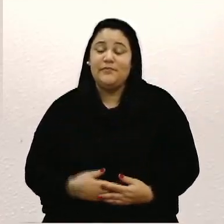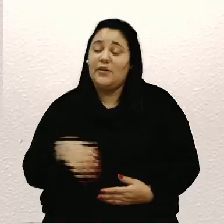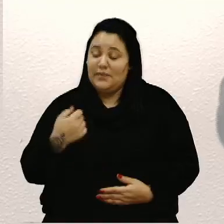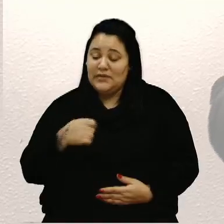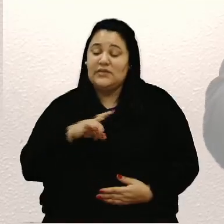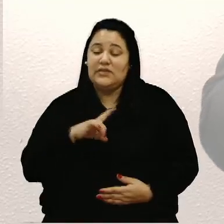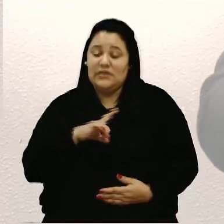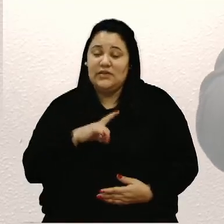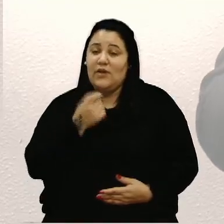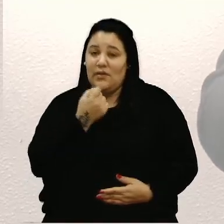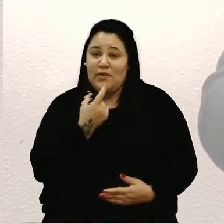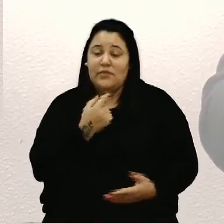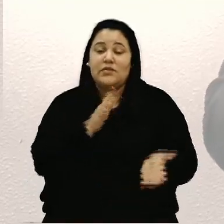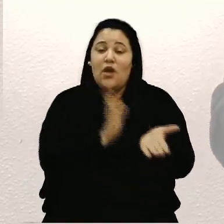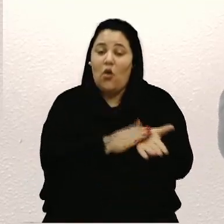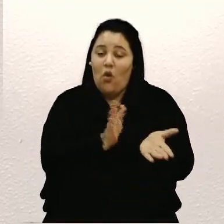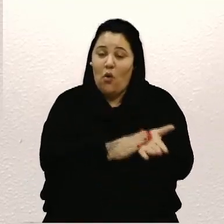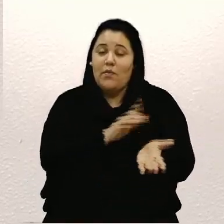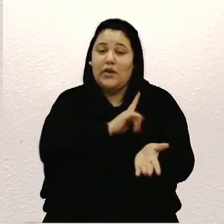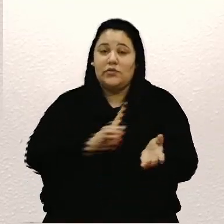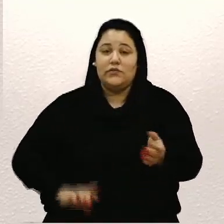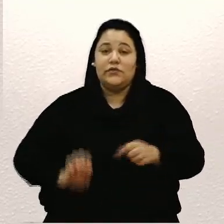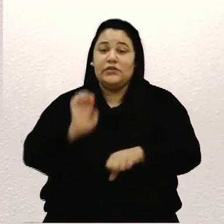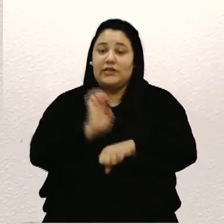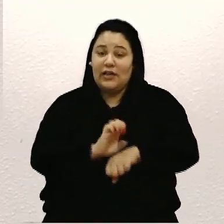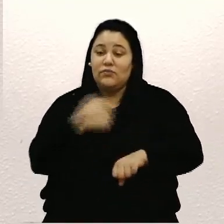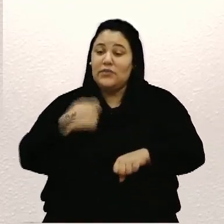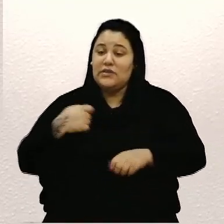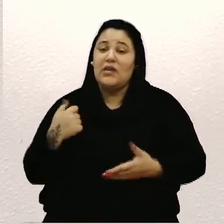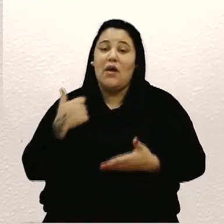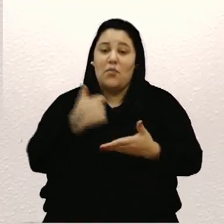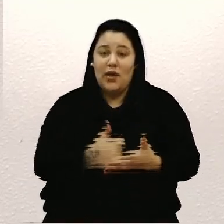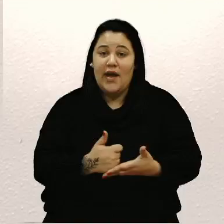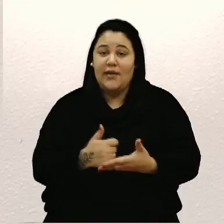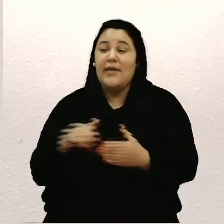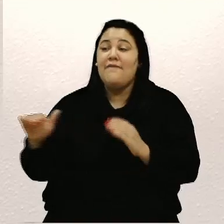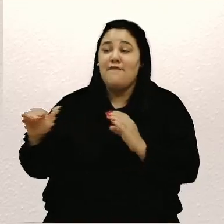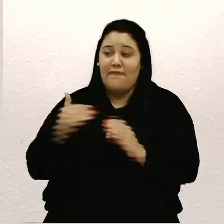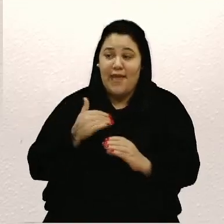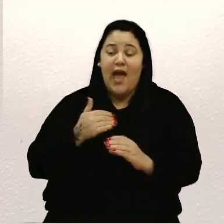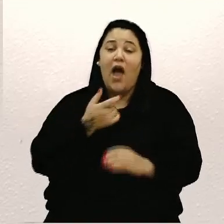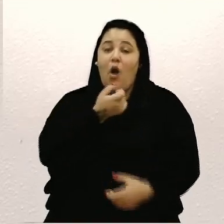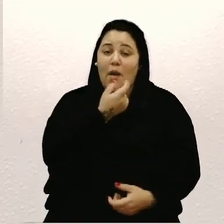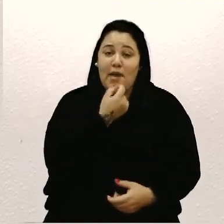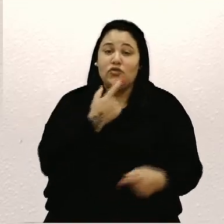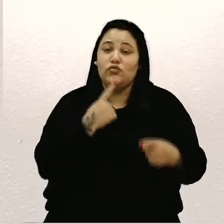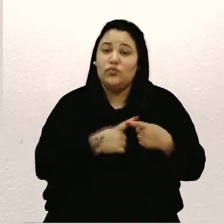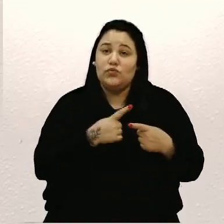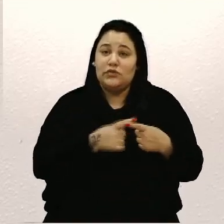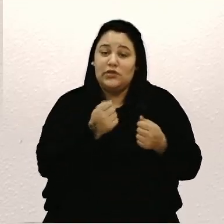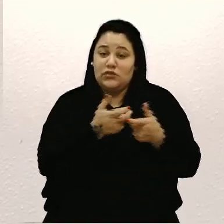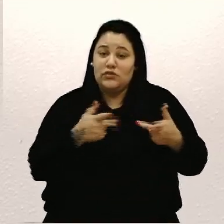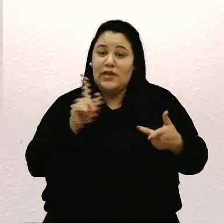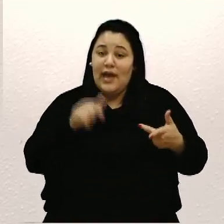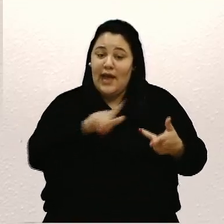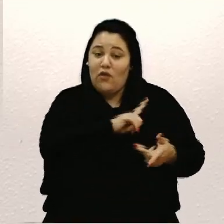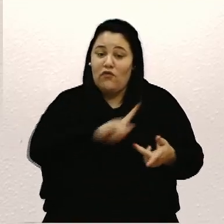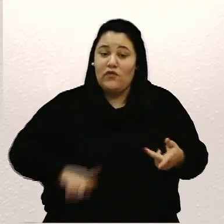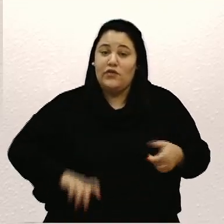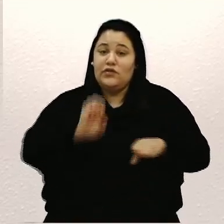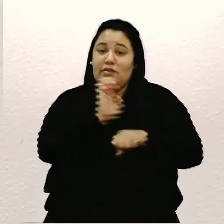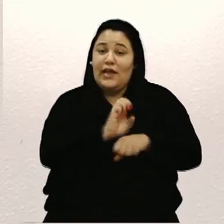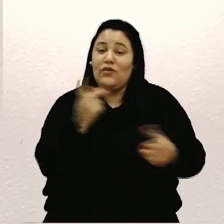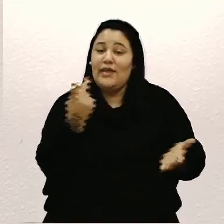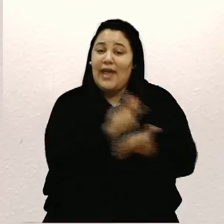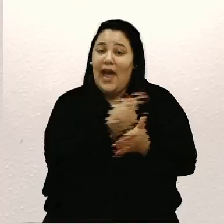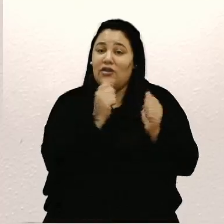cobrar sim do governo do Estado que seja parceiro, que mande as medicações, porque muito disso é do governo do Estado que falha com os